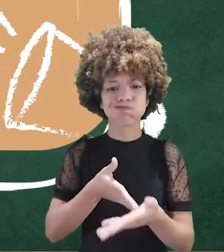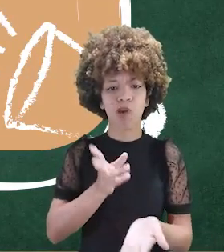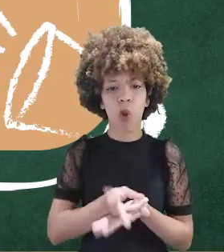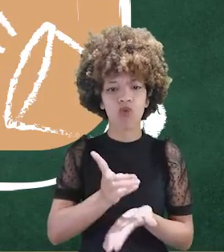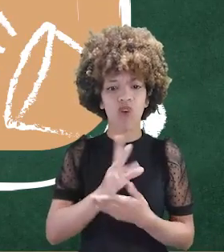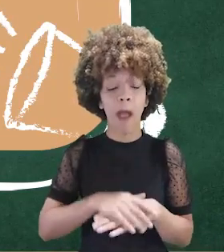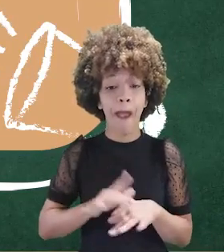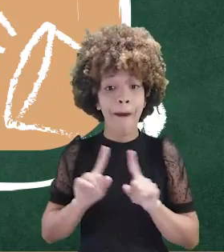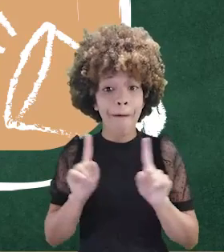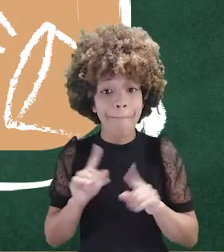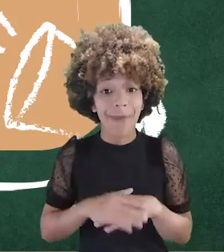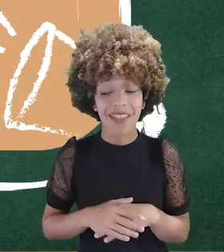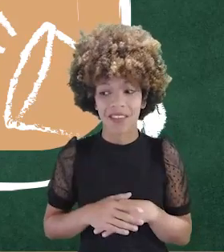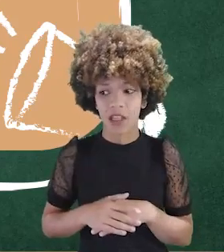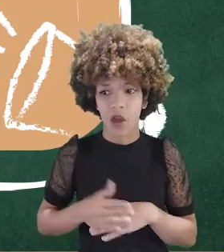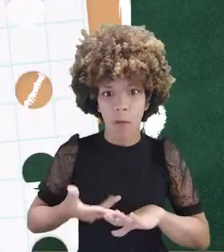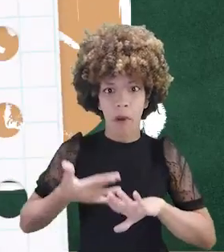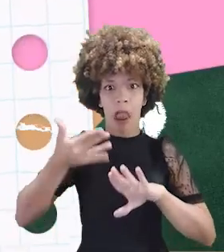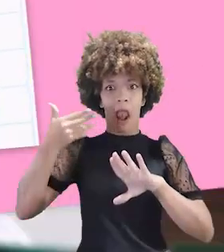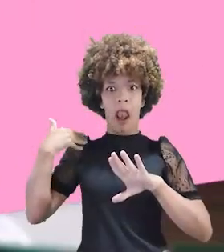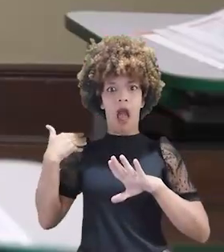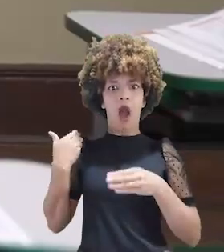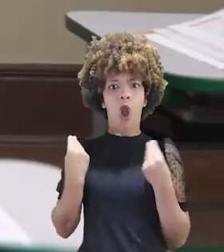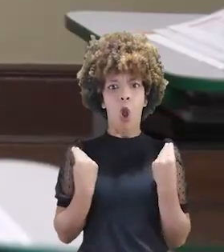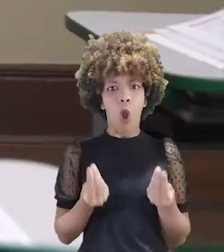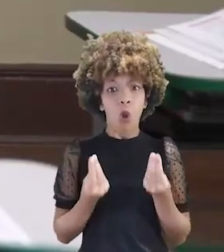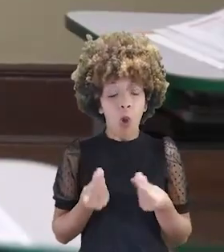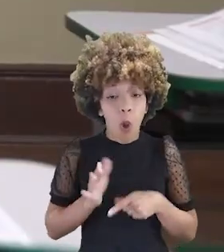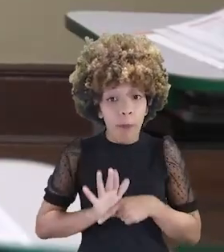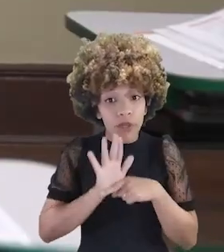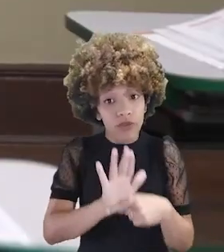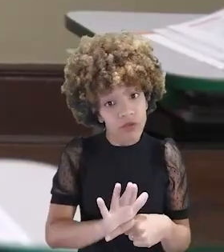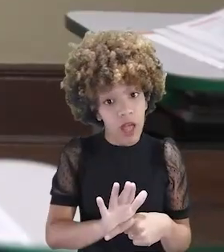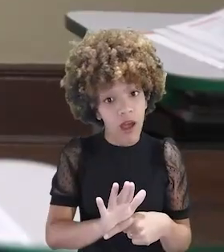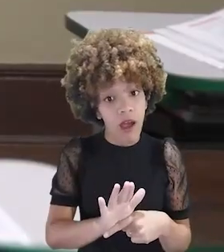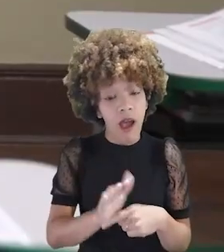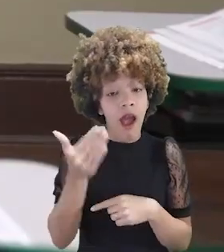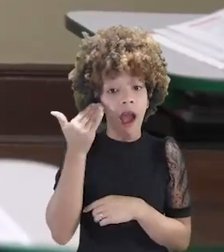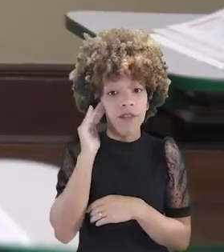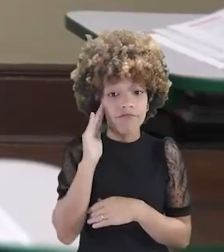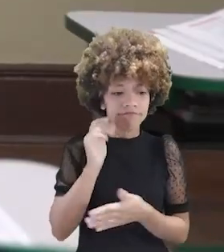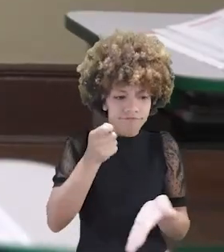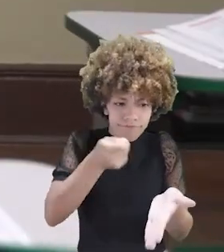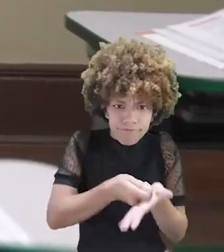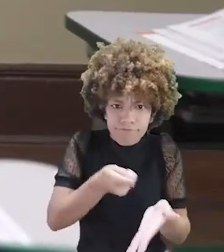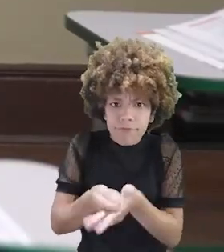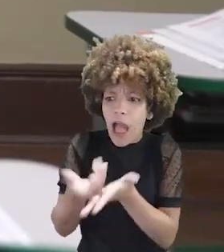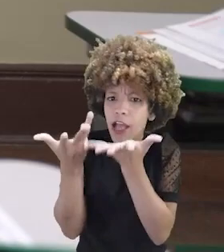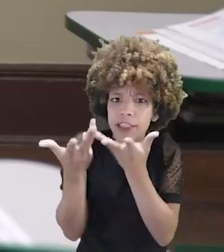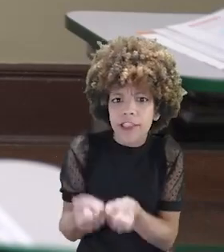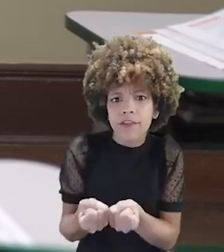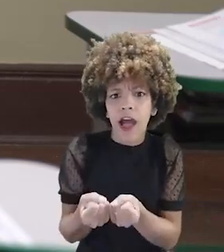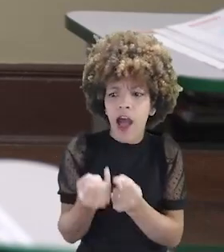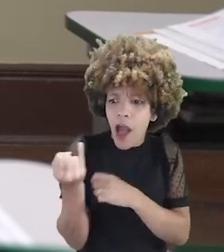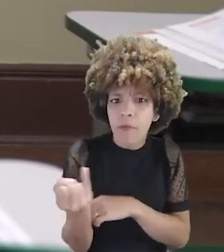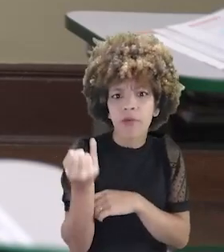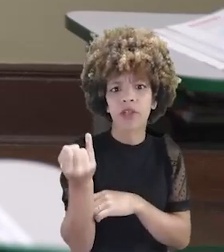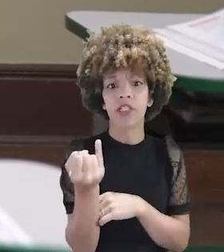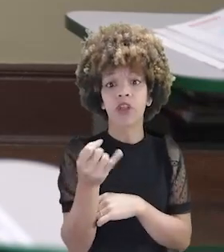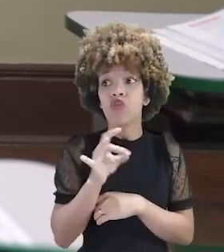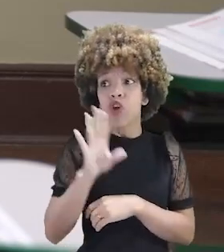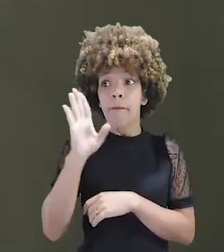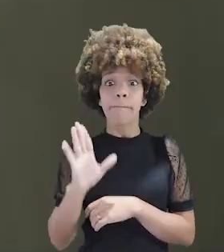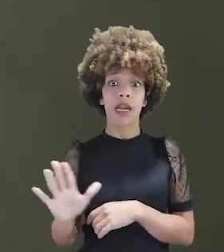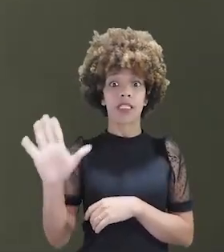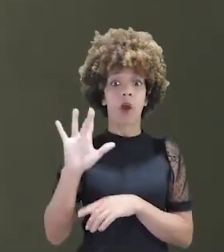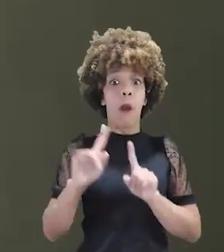A maior parte delas está em retrocesso. Como podemos ajudar a cumprir esses compromissos tão importantes, não somente